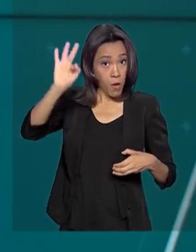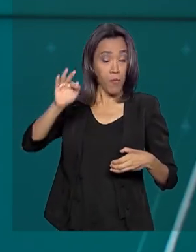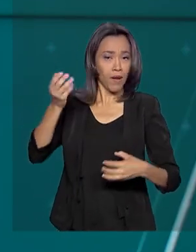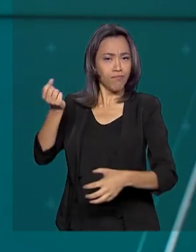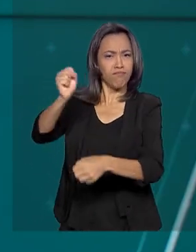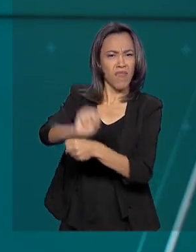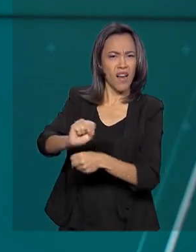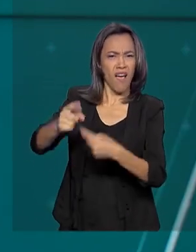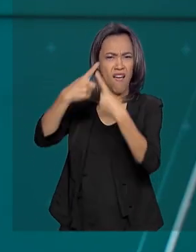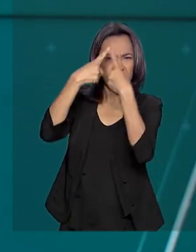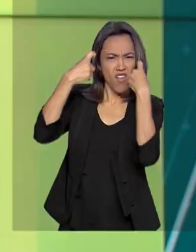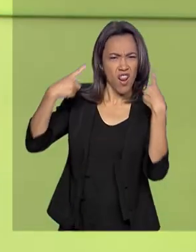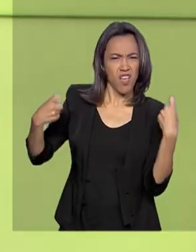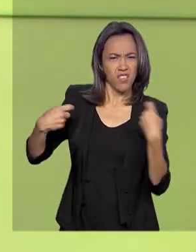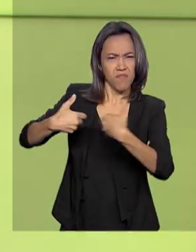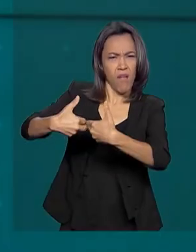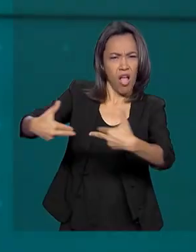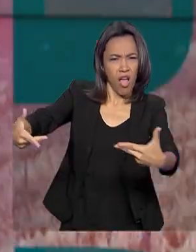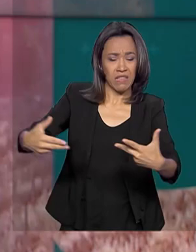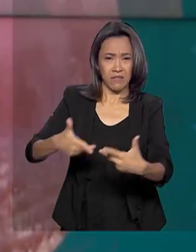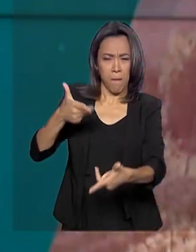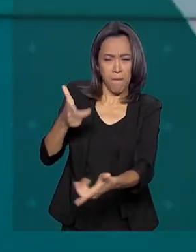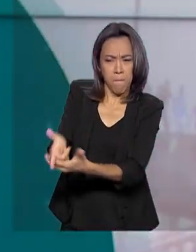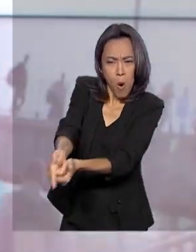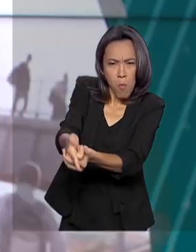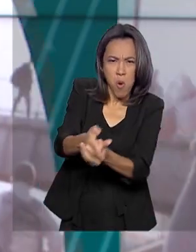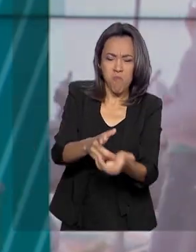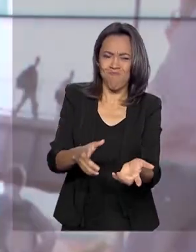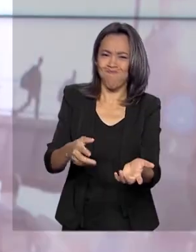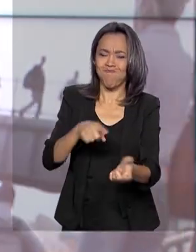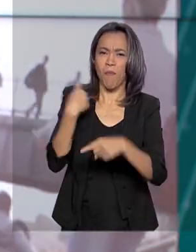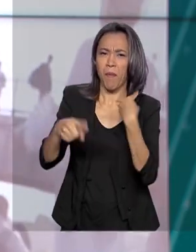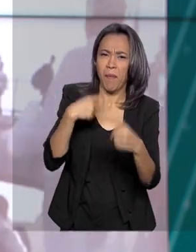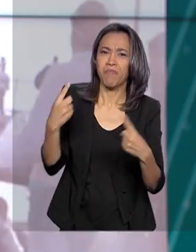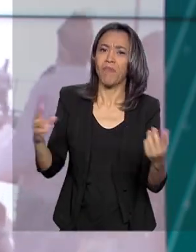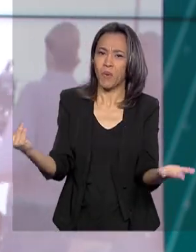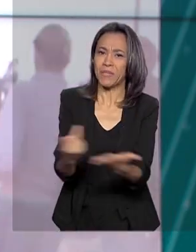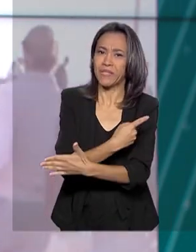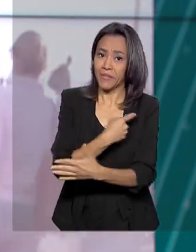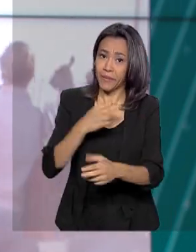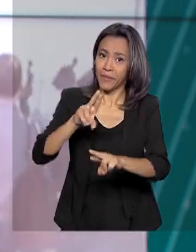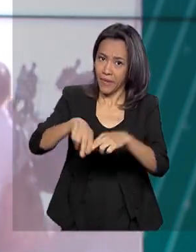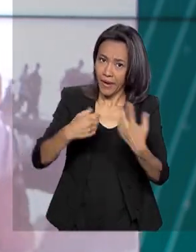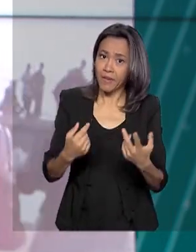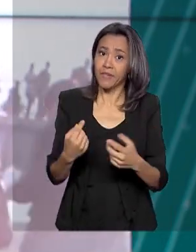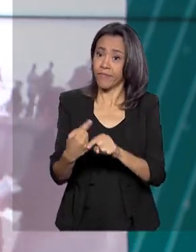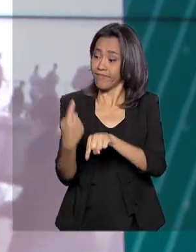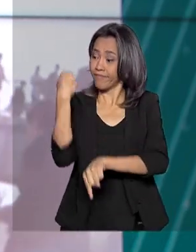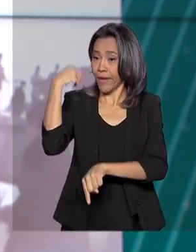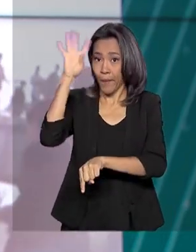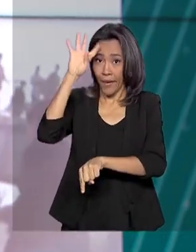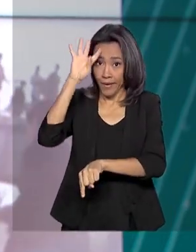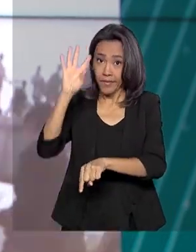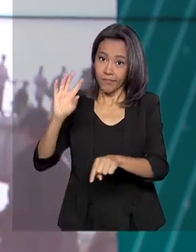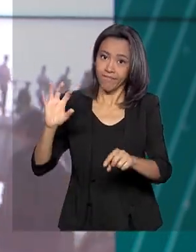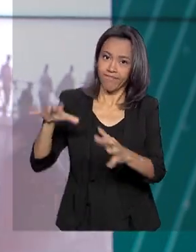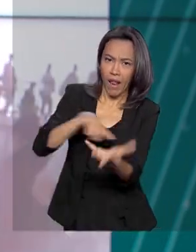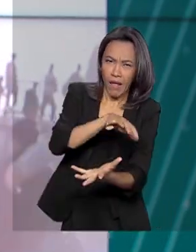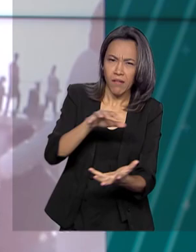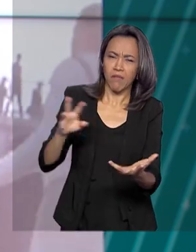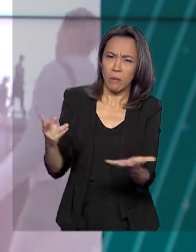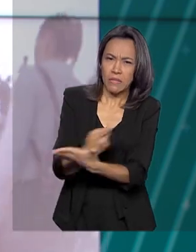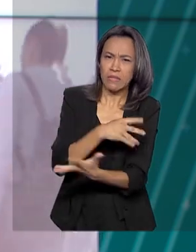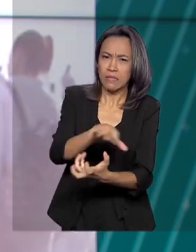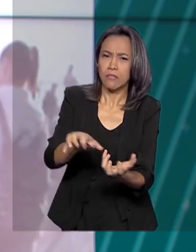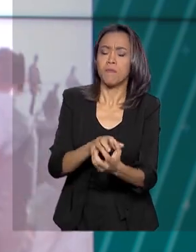no Estado. O número de assassinatos aumentou no Ceará após o início do motim de PMs, na quarta-feira. De lá para cá, foram registradas